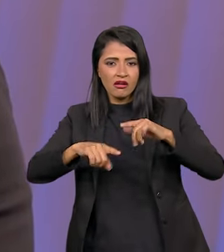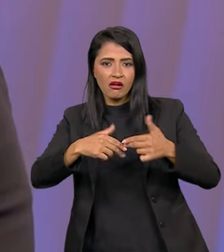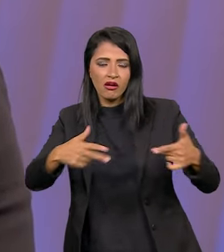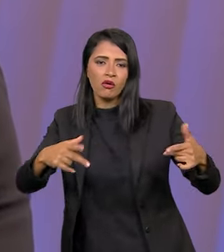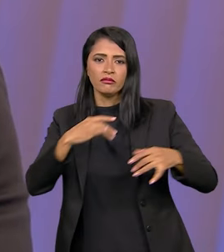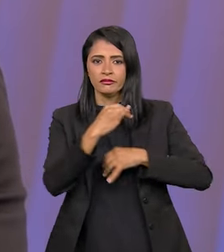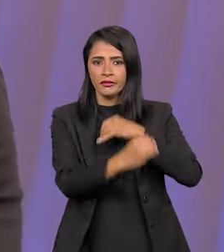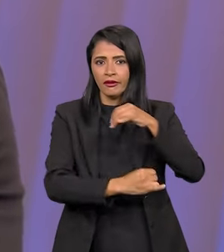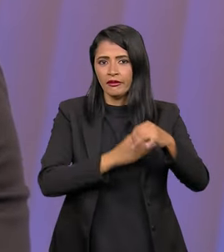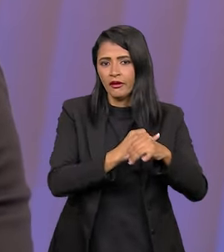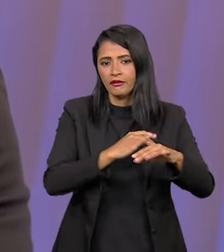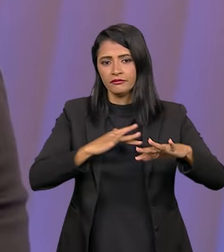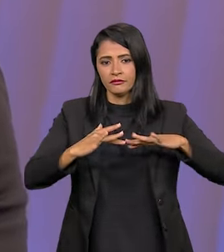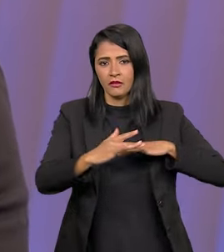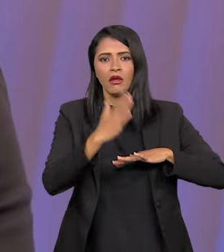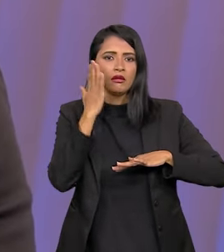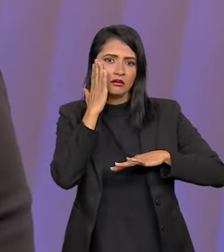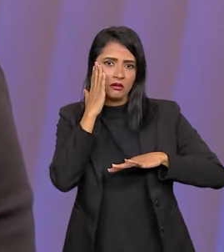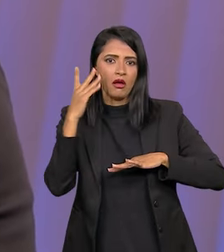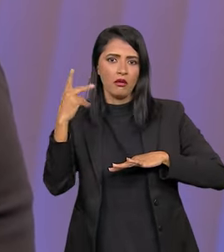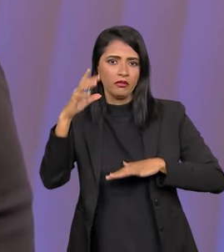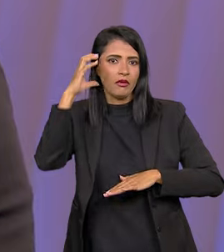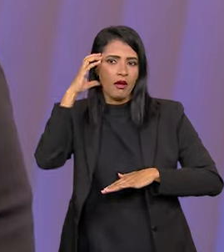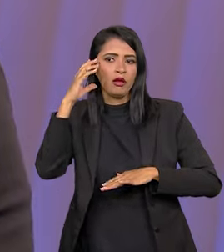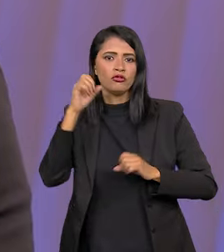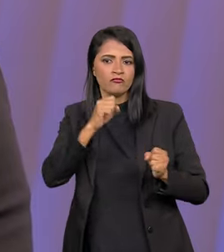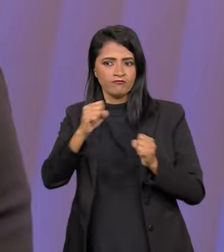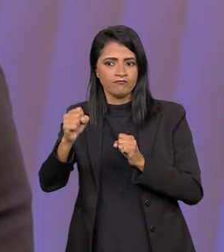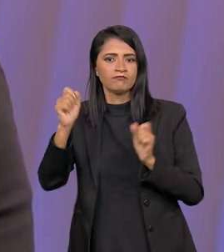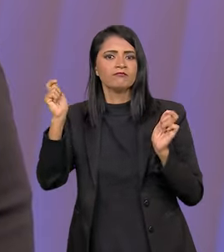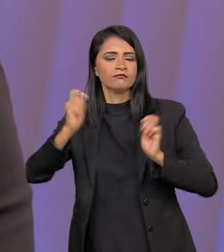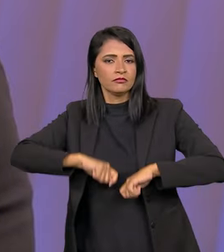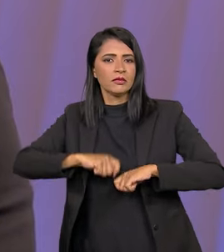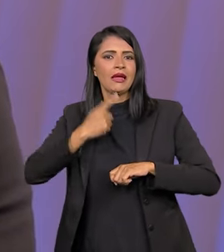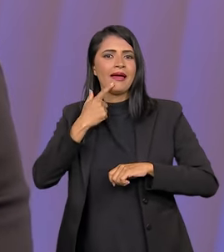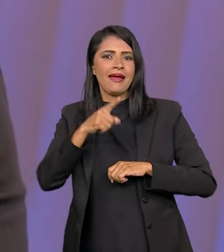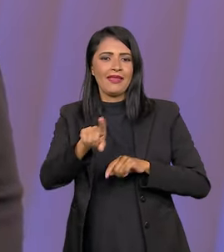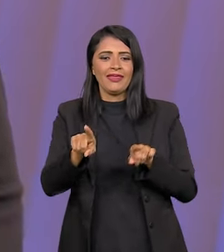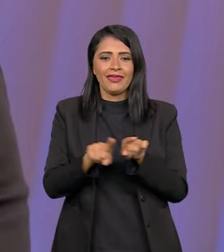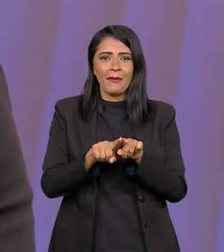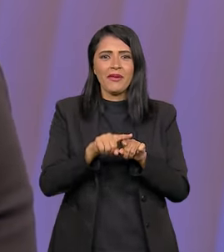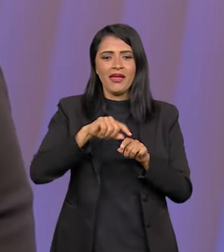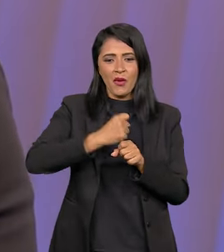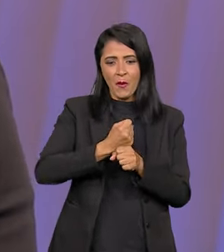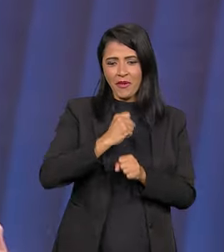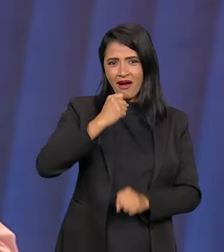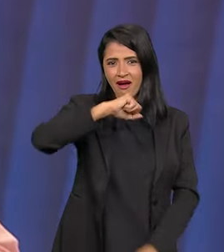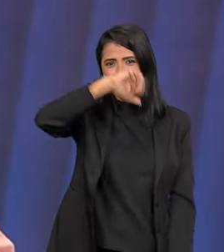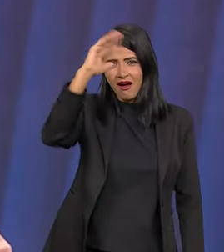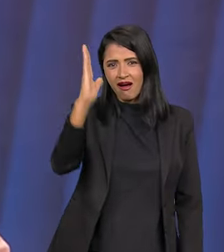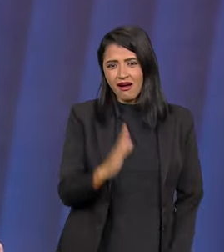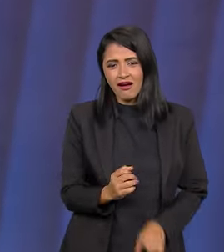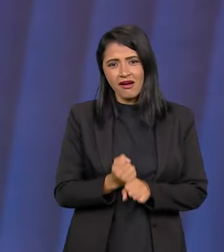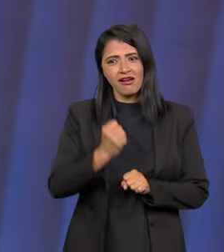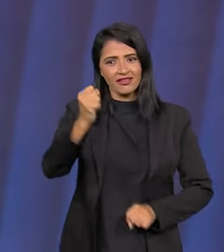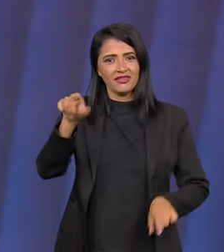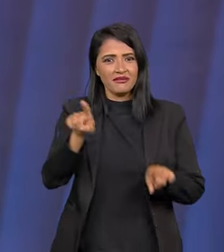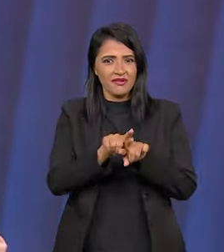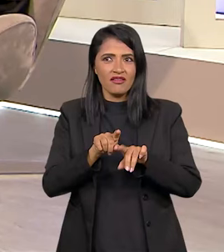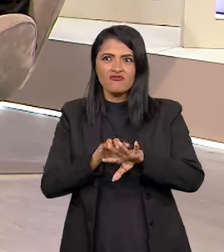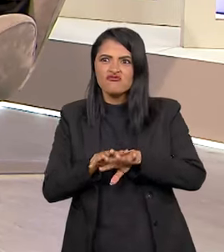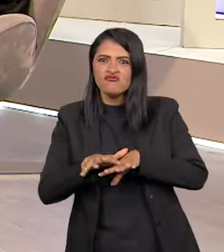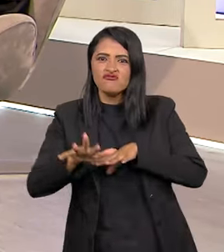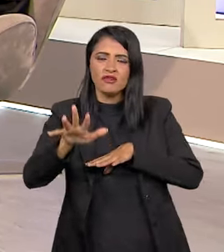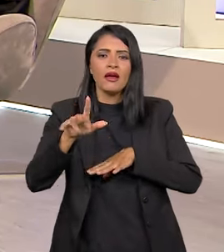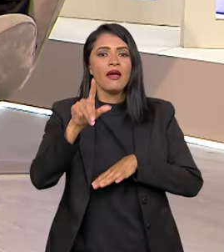comunicação, mesmo com advento de internet e rede social, a gente sabe do poder da rádio. Principalmente por causa do tamanho do Brasil, né? Sim,